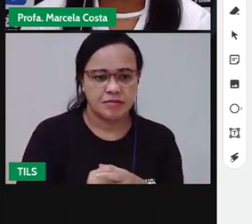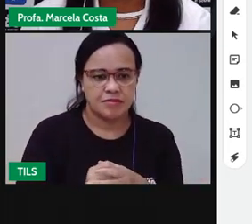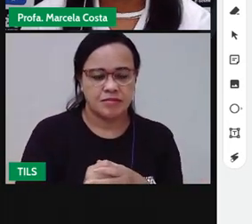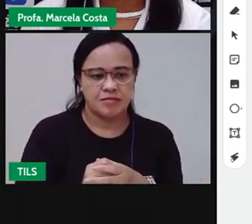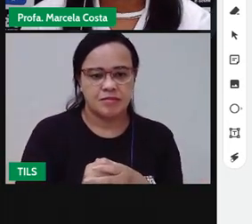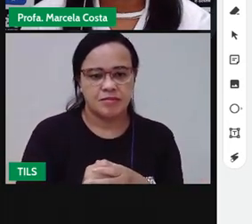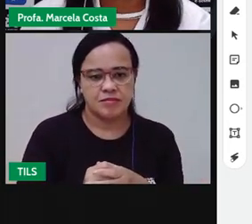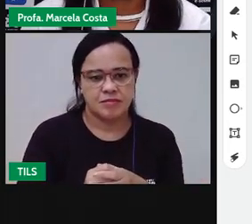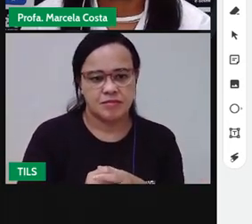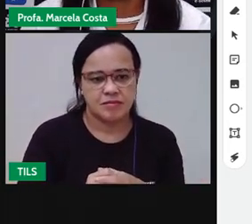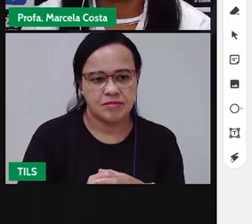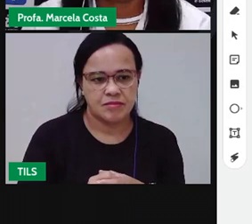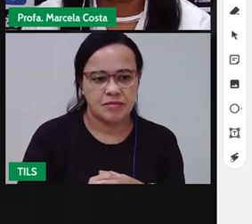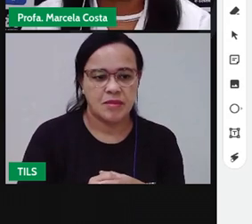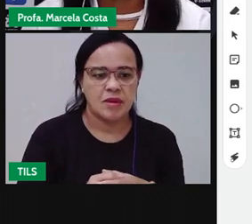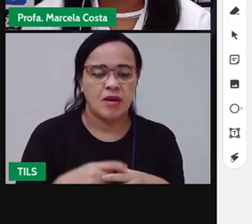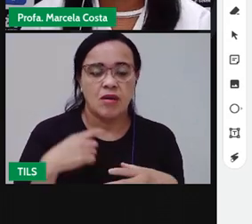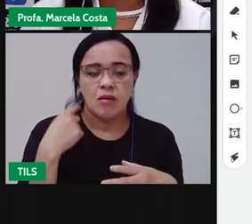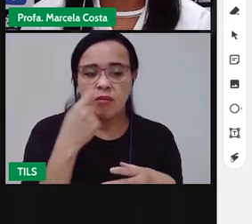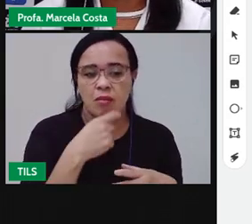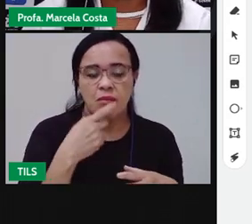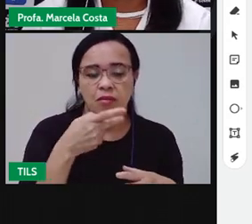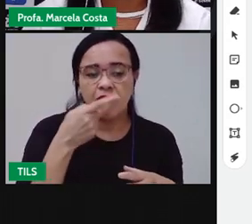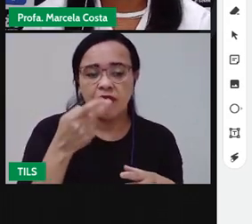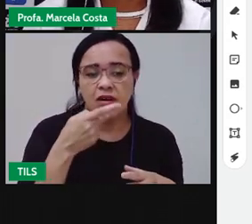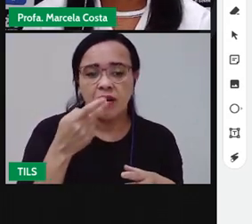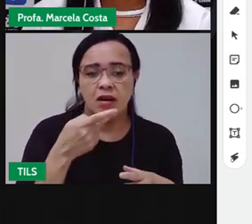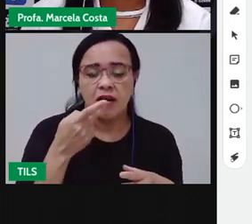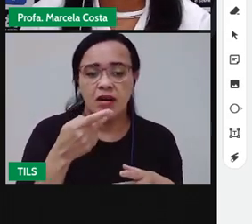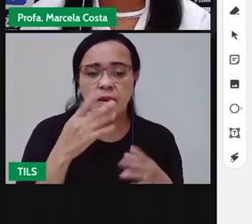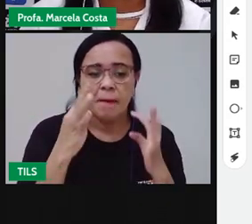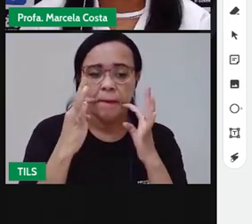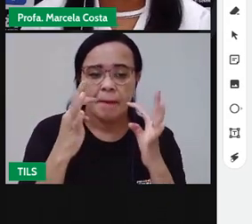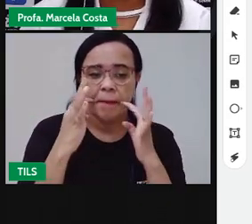diga aí, quantas vezes você abriu a boca para dizer essa palavra.